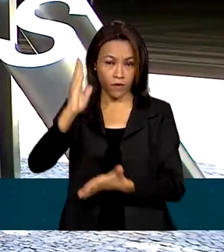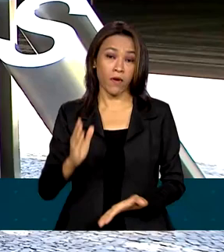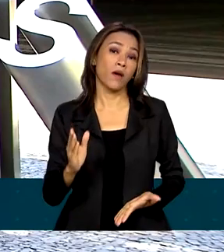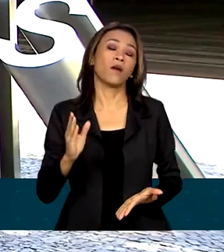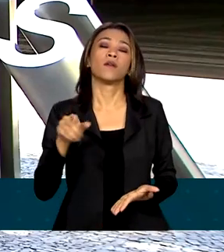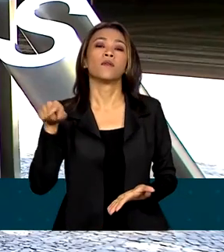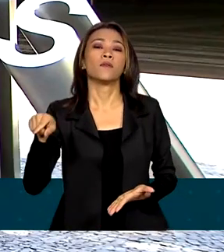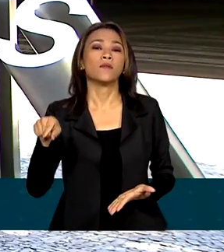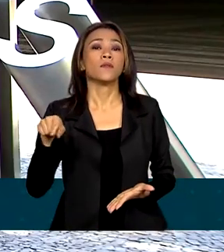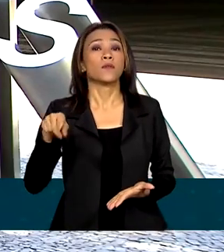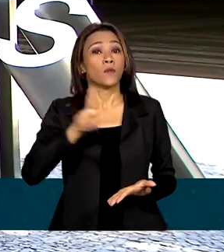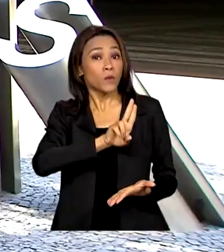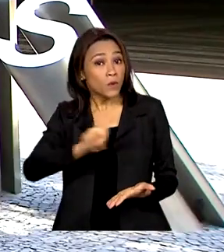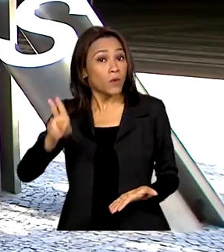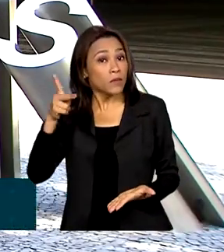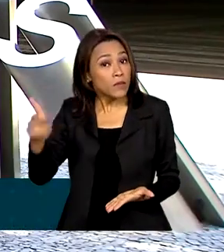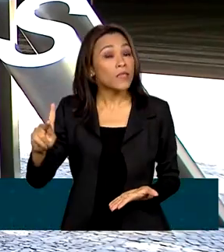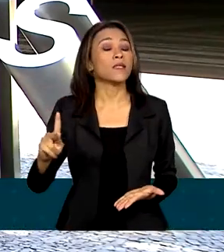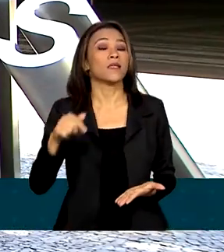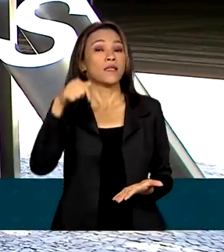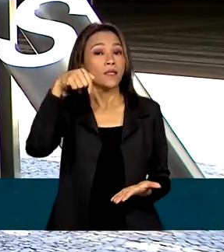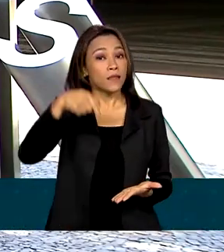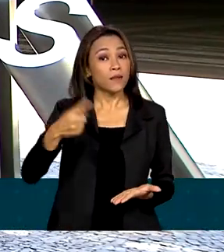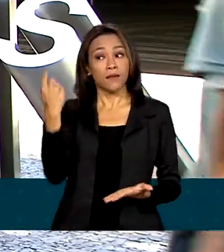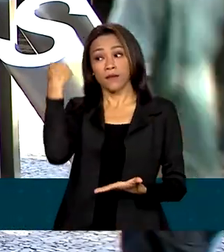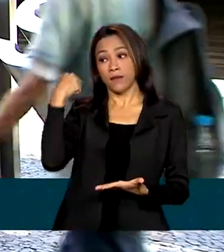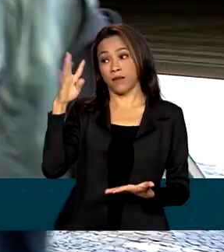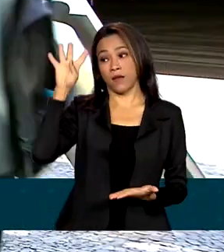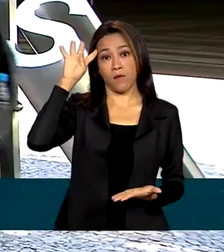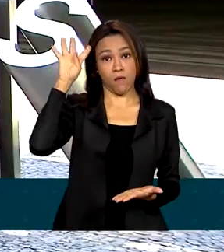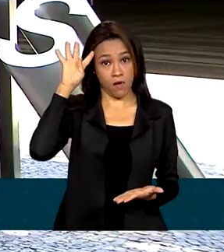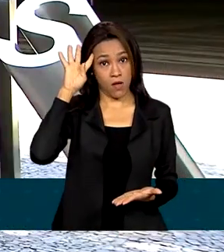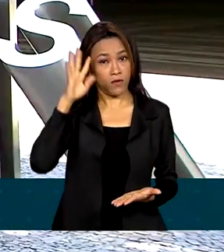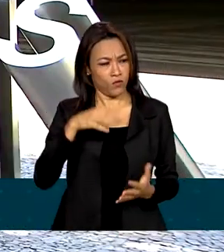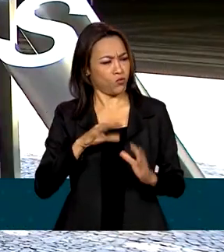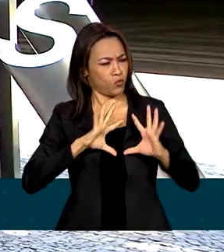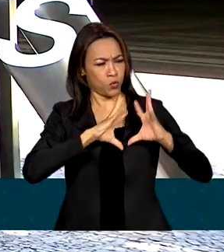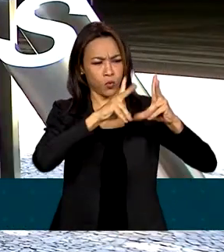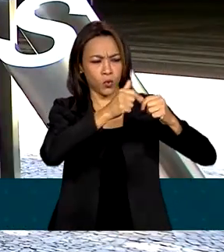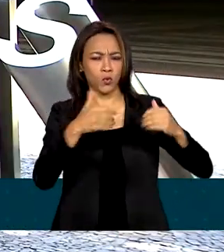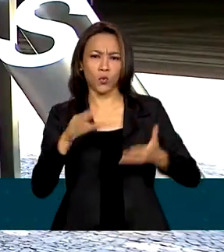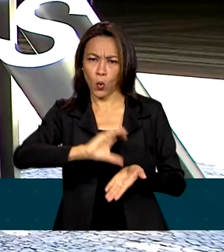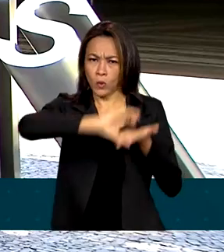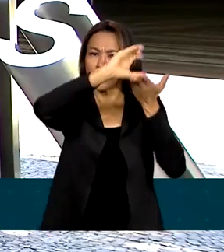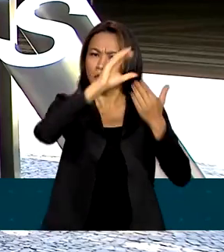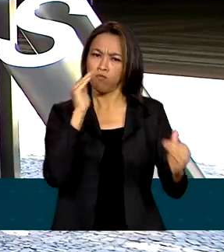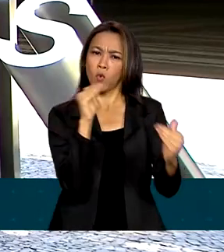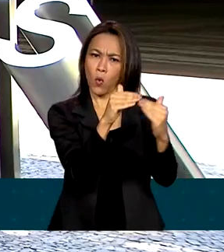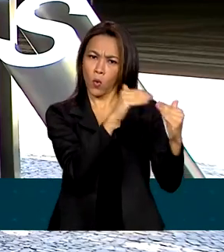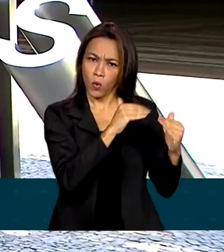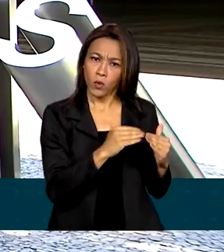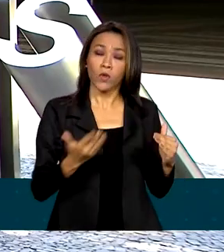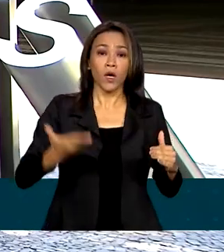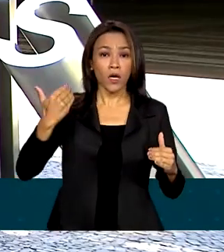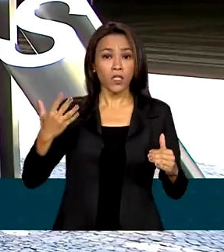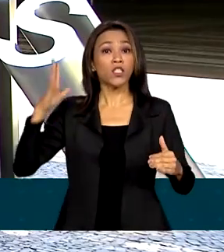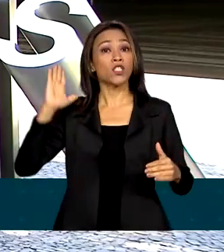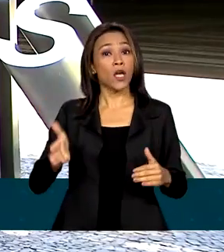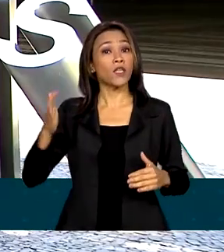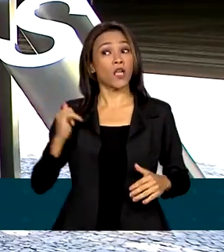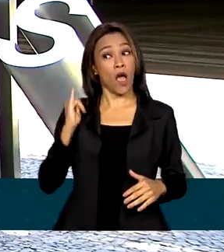nesta quarta por unanimidade. O presidente Lula já havia anunciado o nome dele para